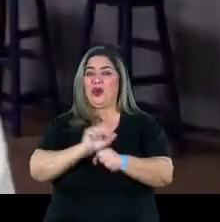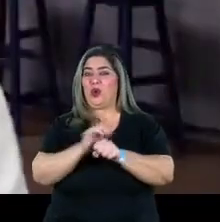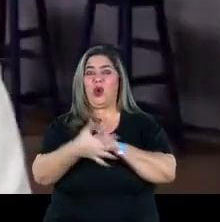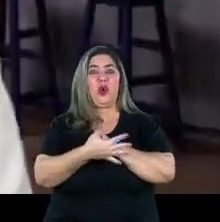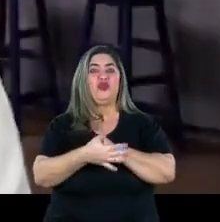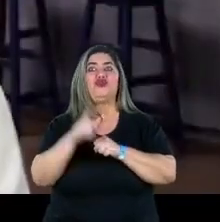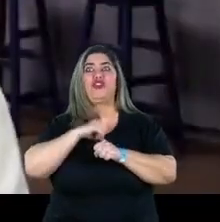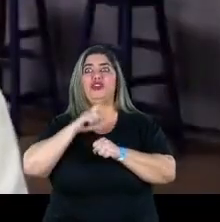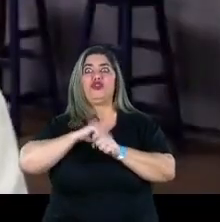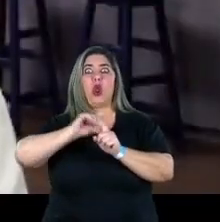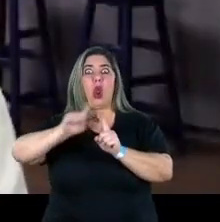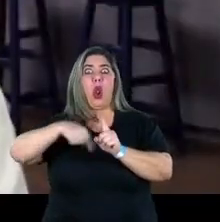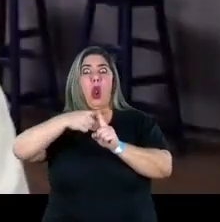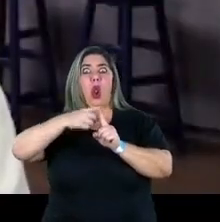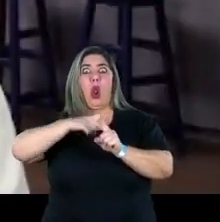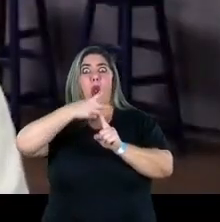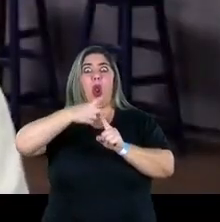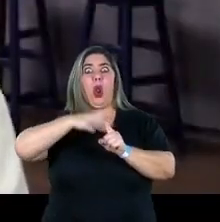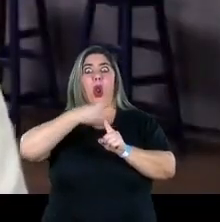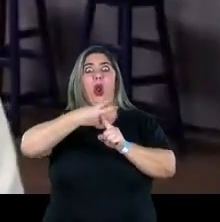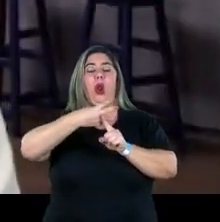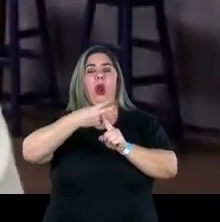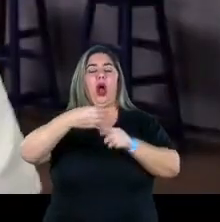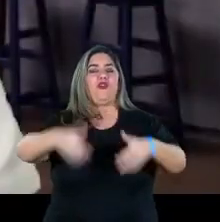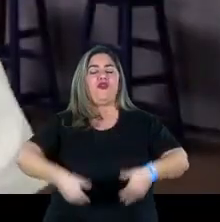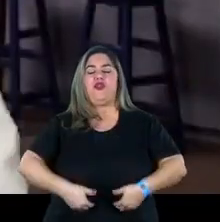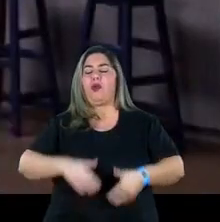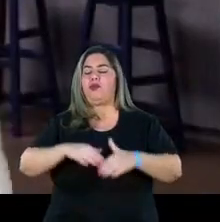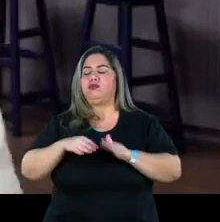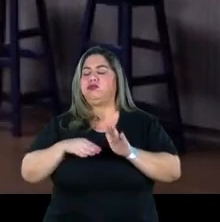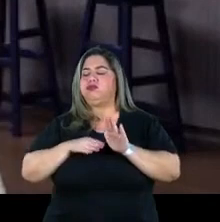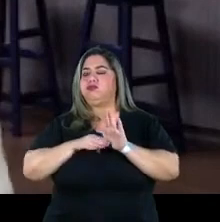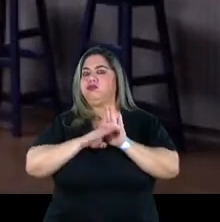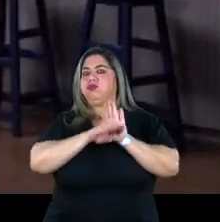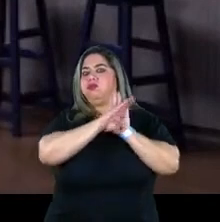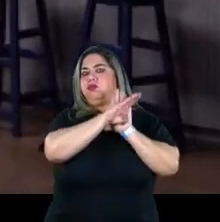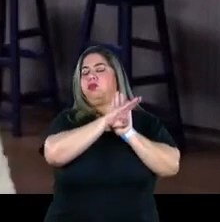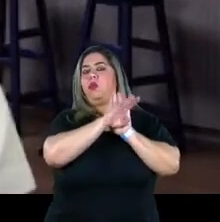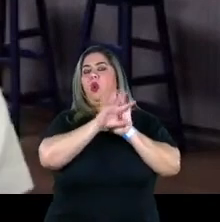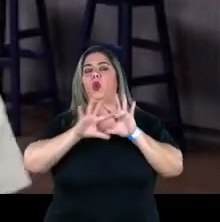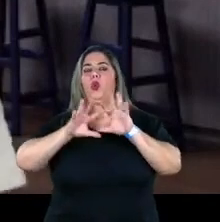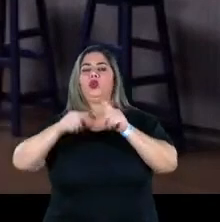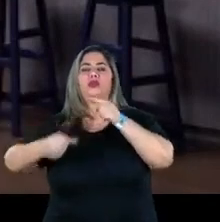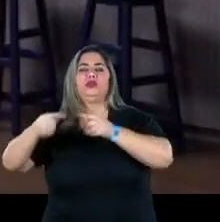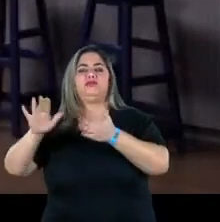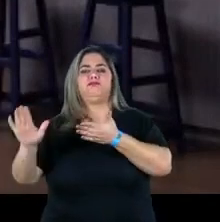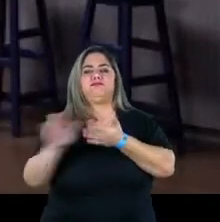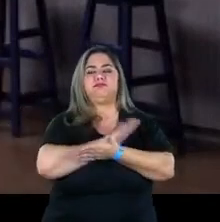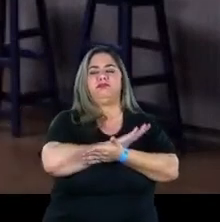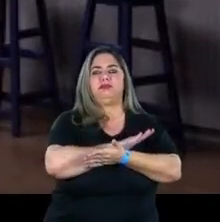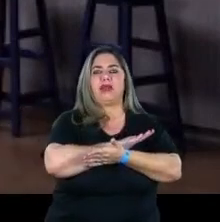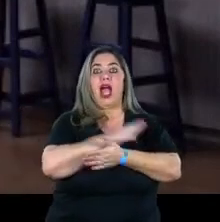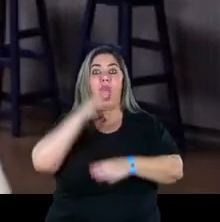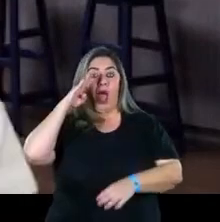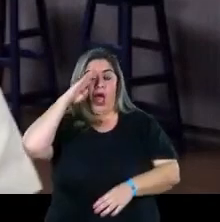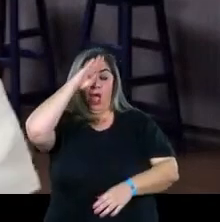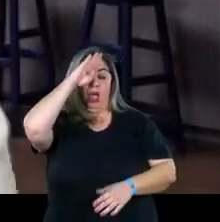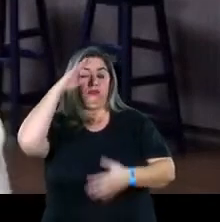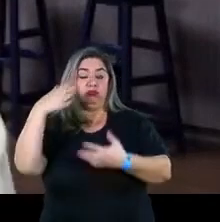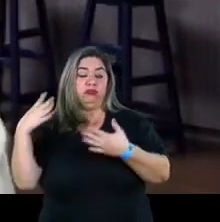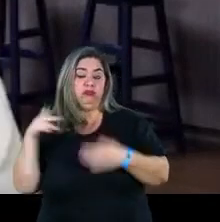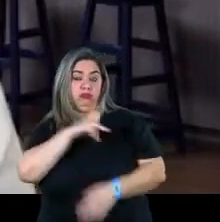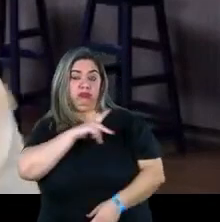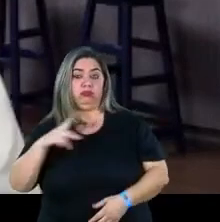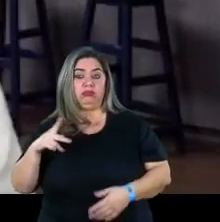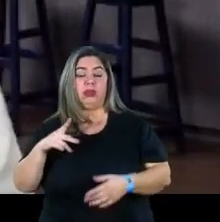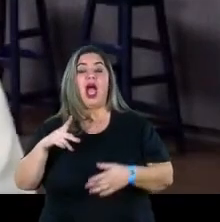muito brutal da situação da insegurança alimentar no Brasil, com todas as políticas sendo destruídas. Quando o governo Bolsonaro assume, o primeiro